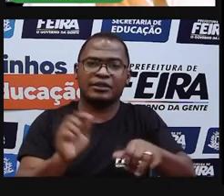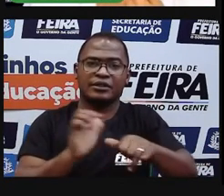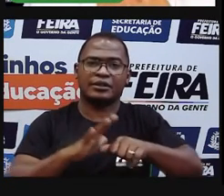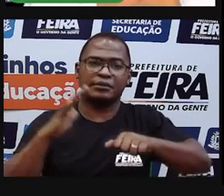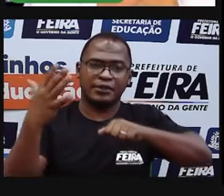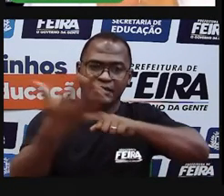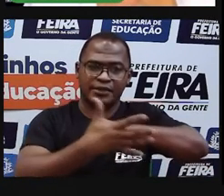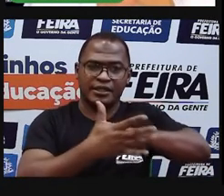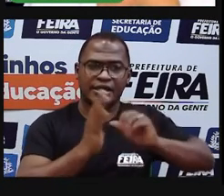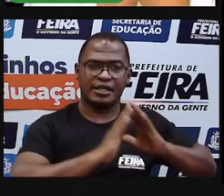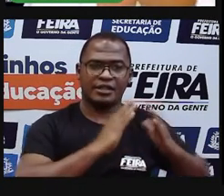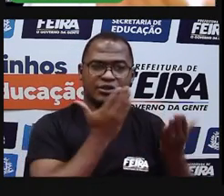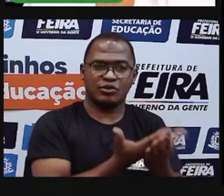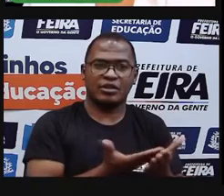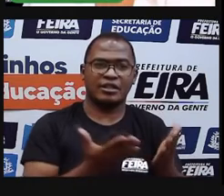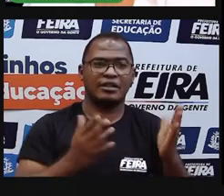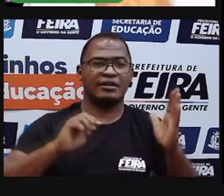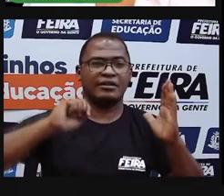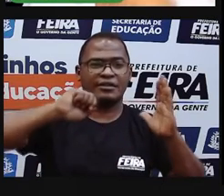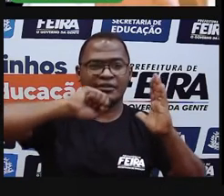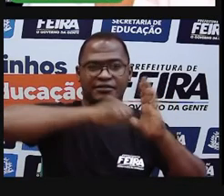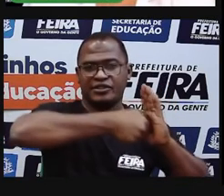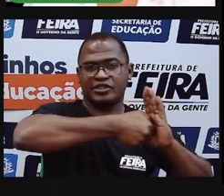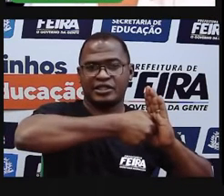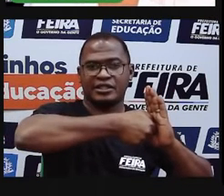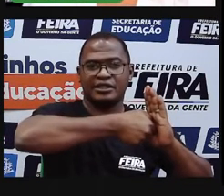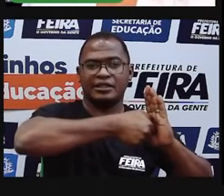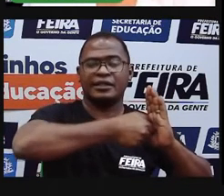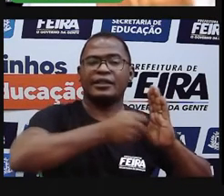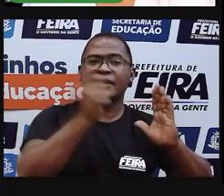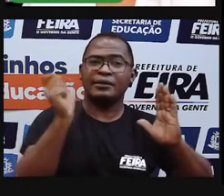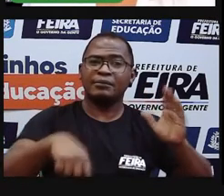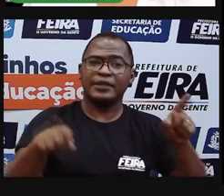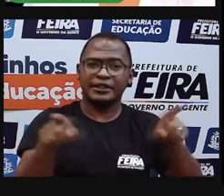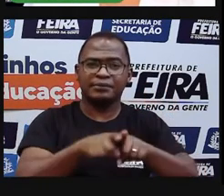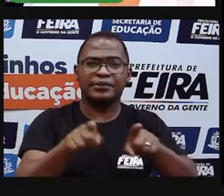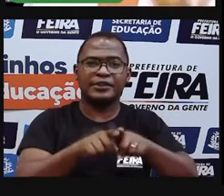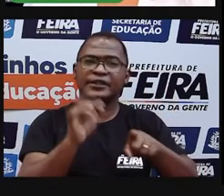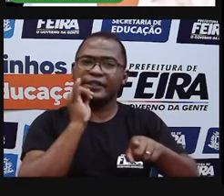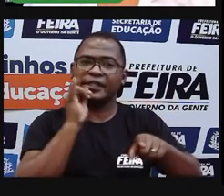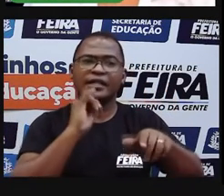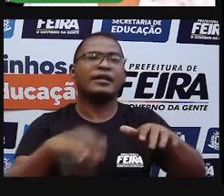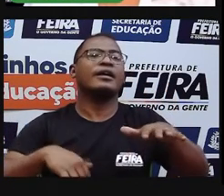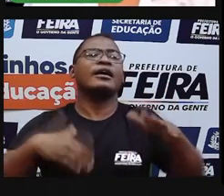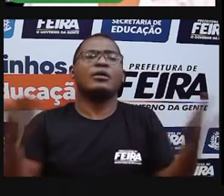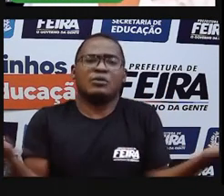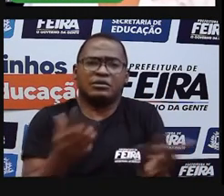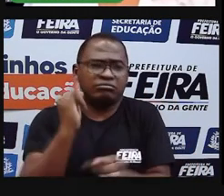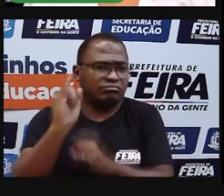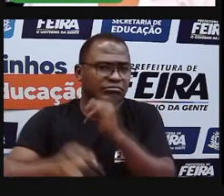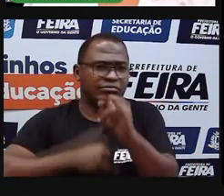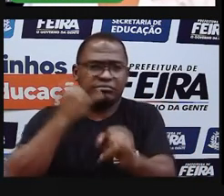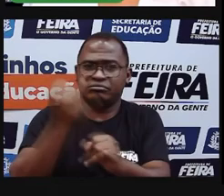podemos, né? nos aproximar através das telas, né? Da internet.